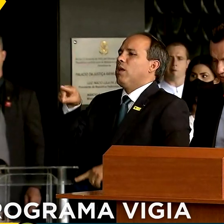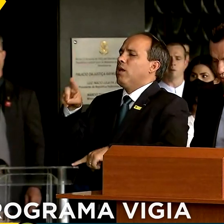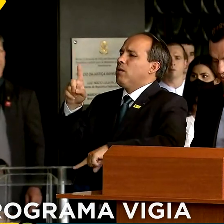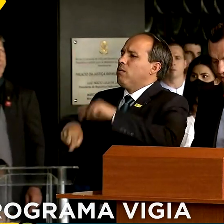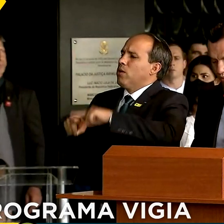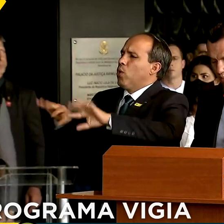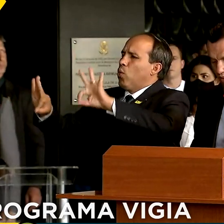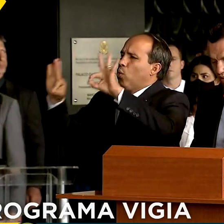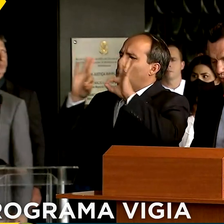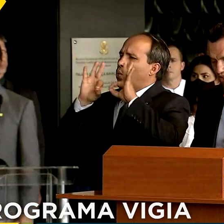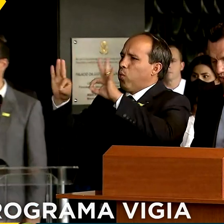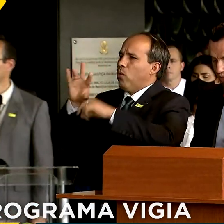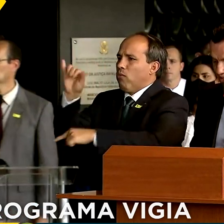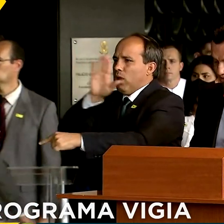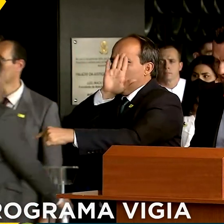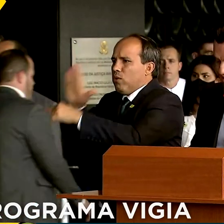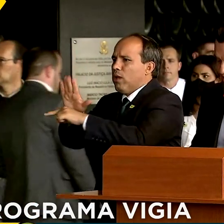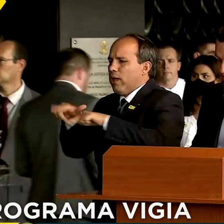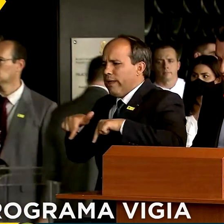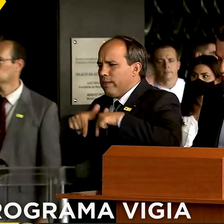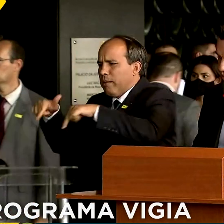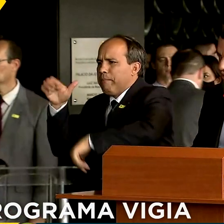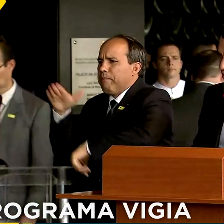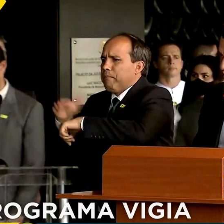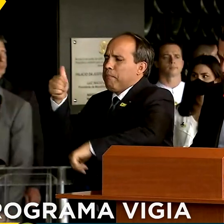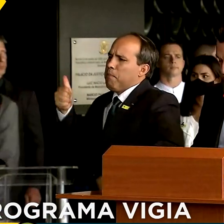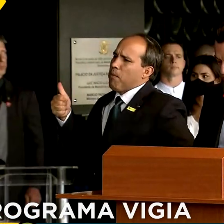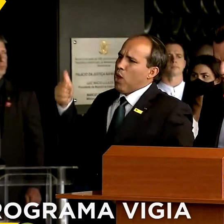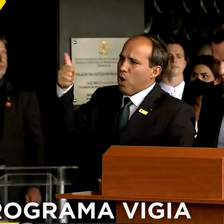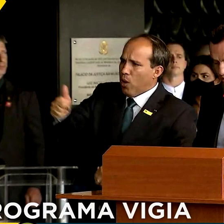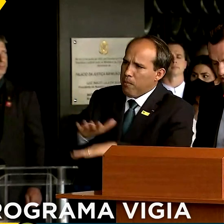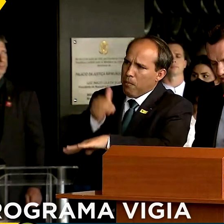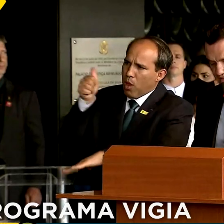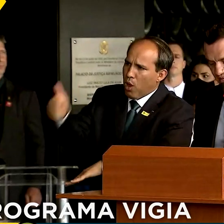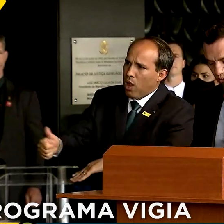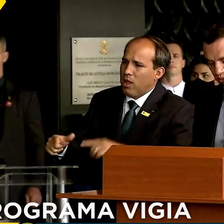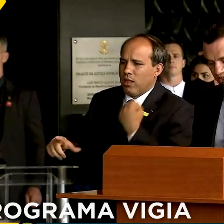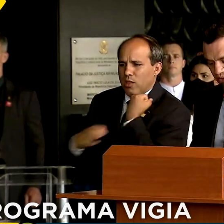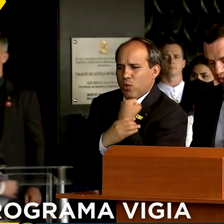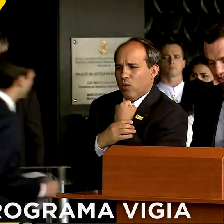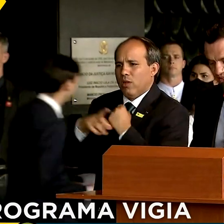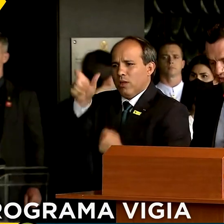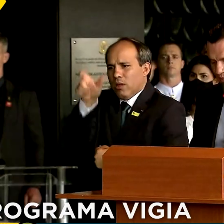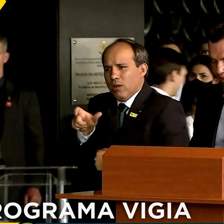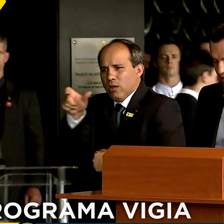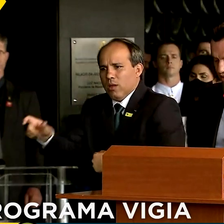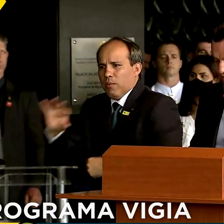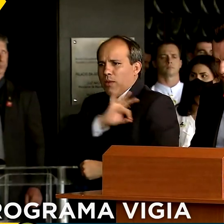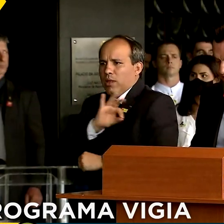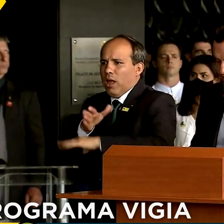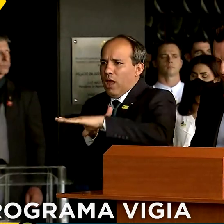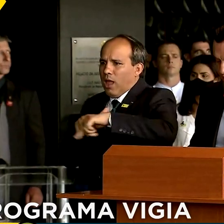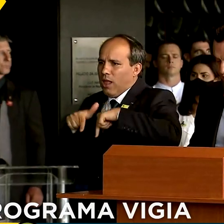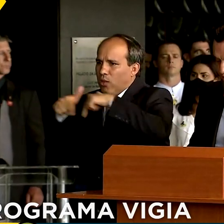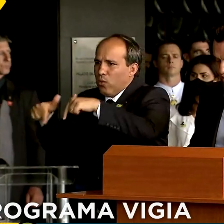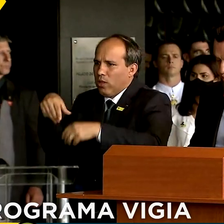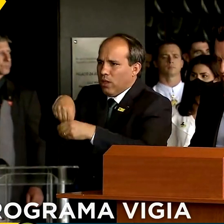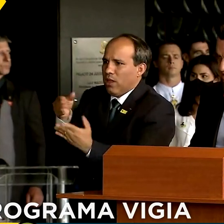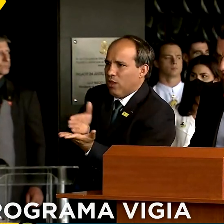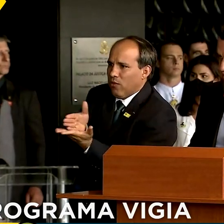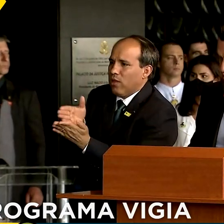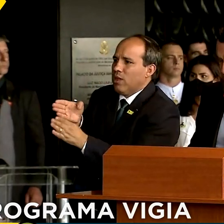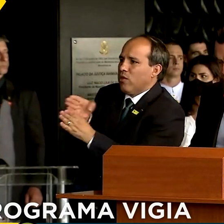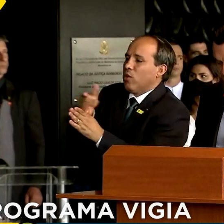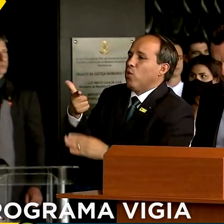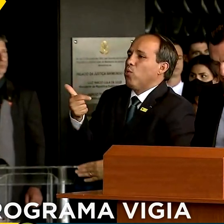ponta que vão contribuir para uma atuação mais eficiente e segura dos nossos policiais que atuam nas fronteiras e divisa de